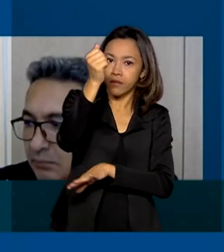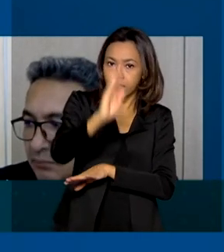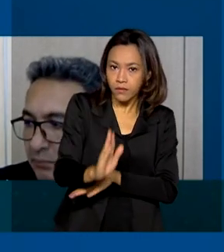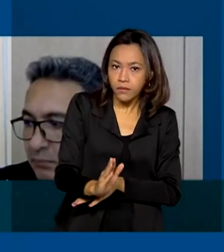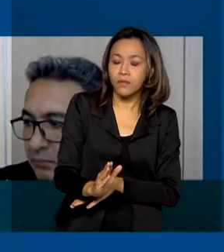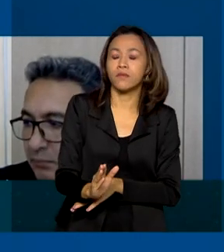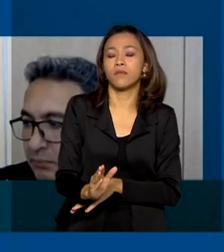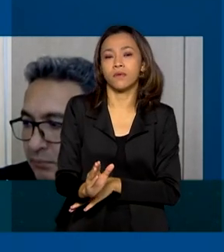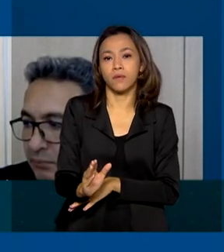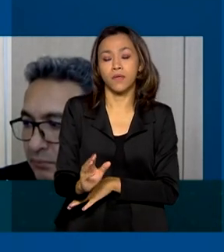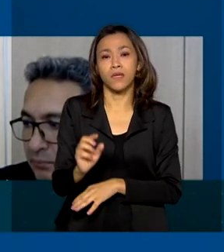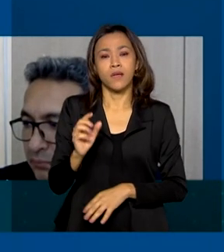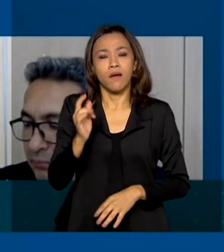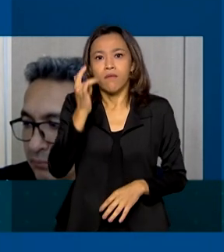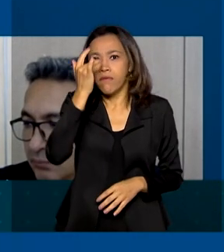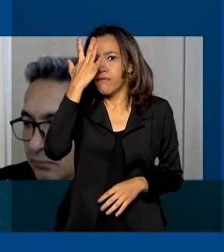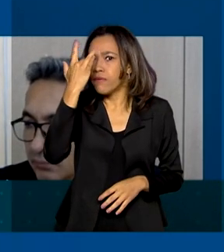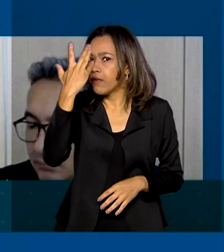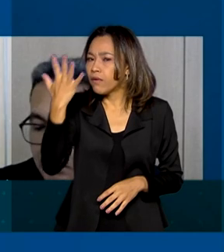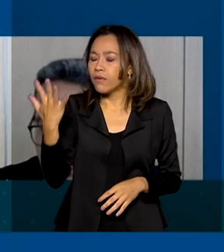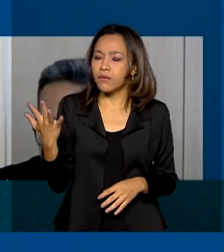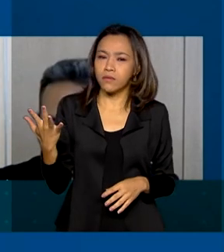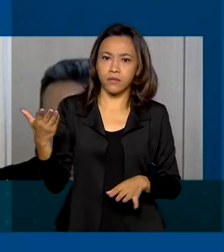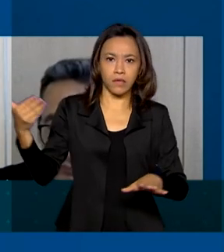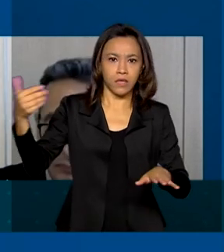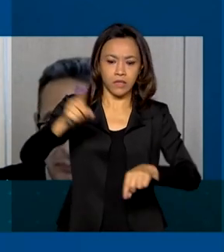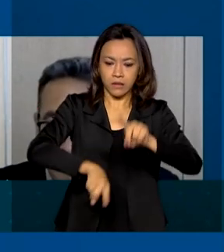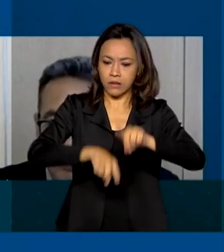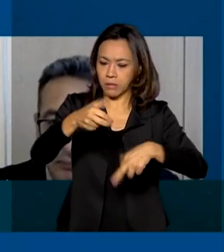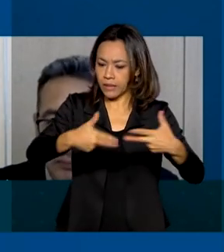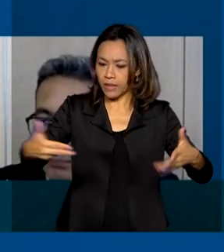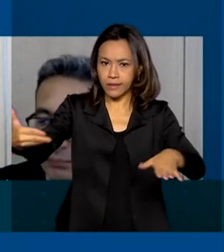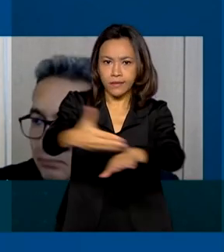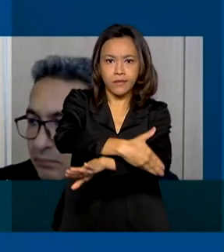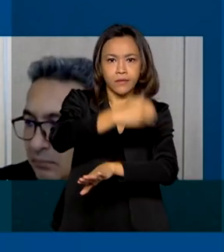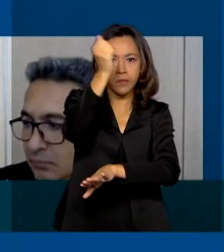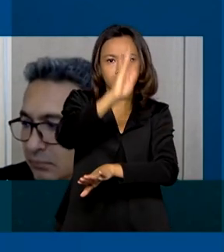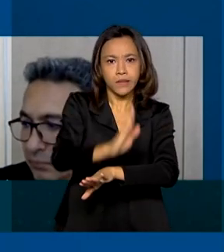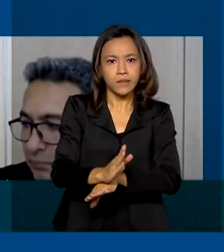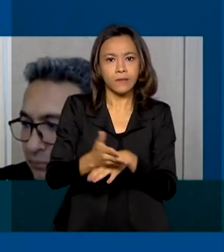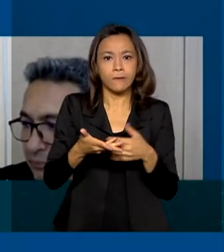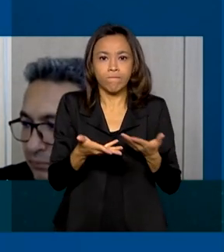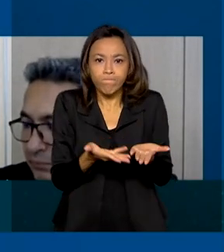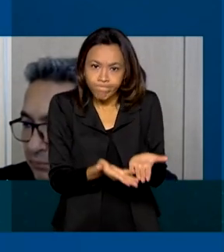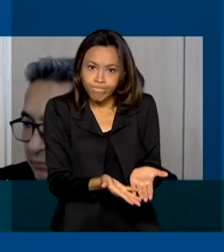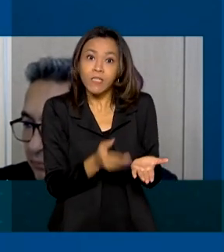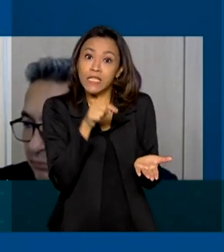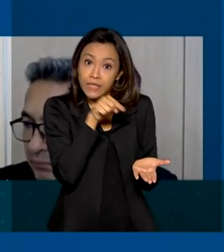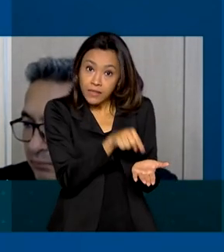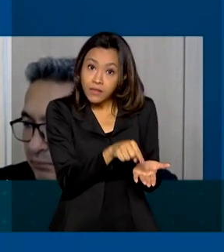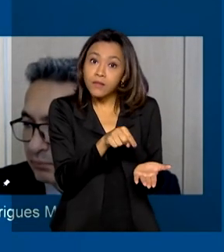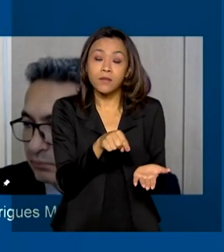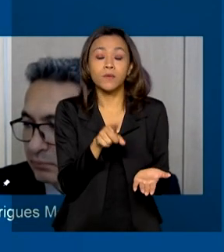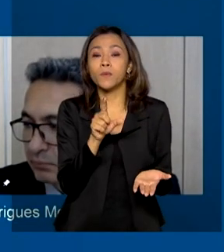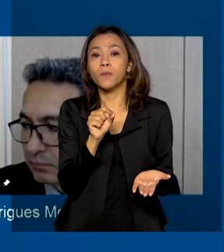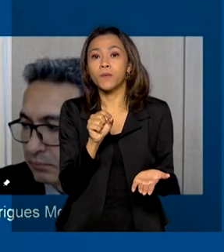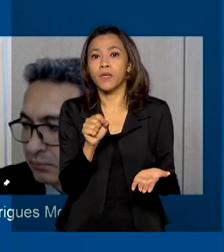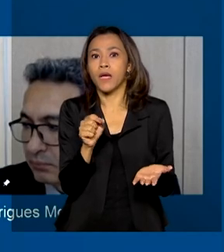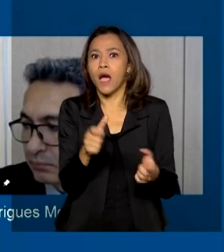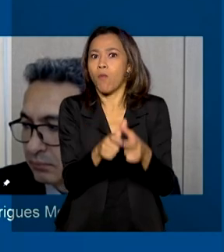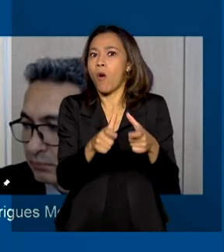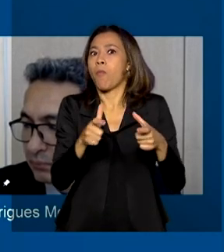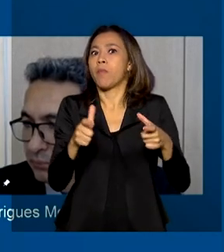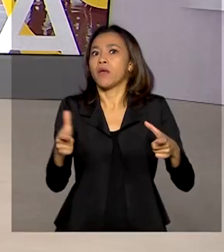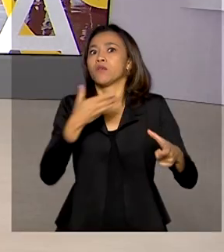facilidade de entrada desse tipo de produto no Brasil contribuiu com o aumento das